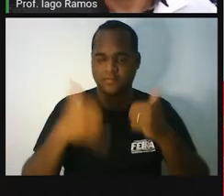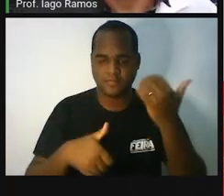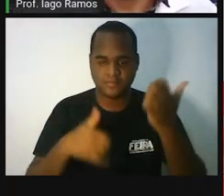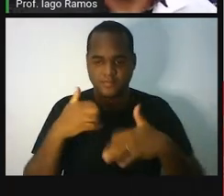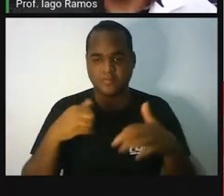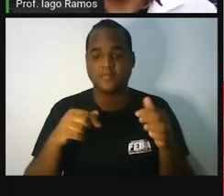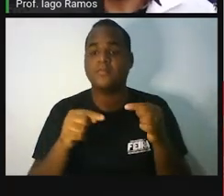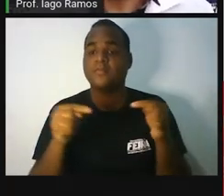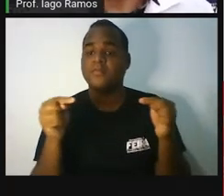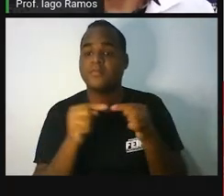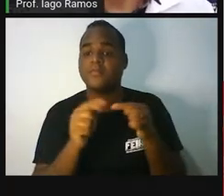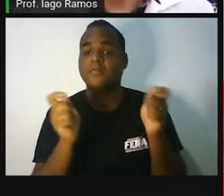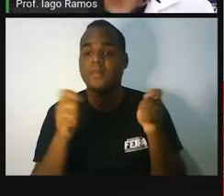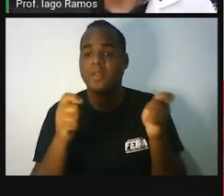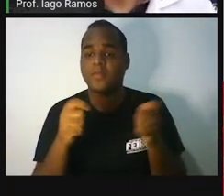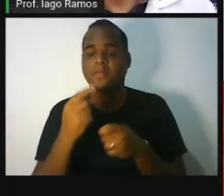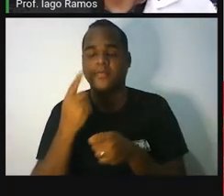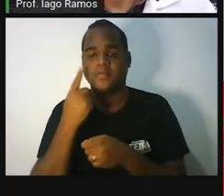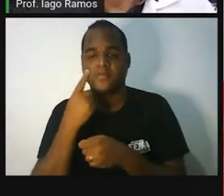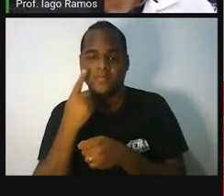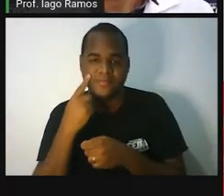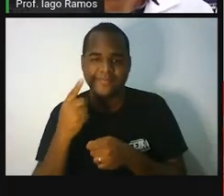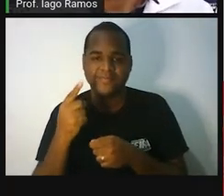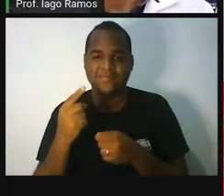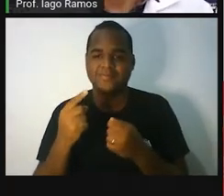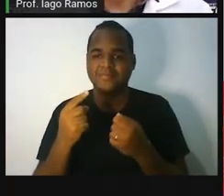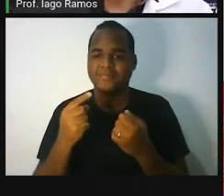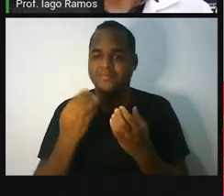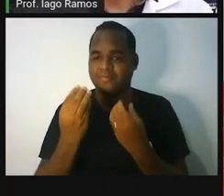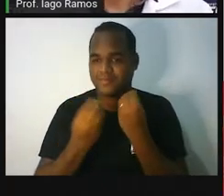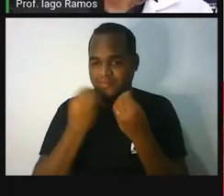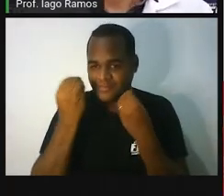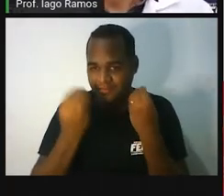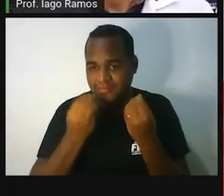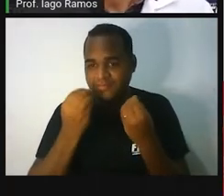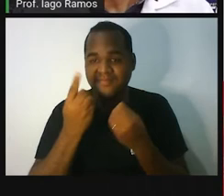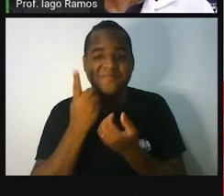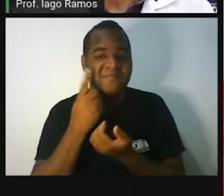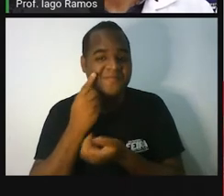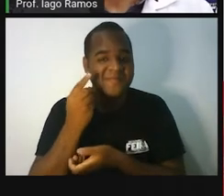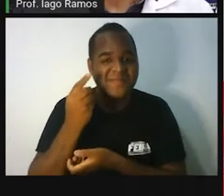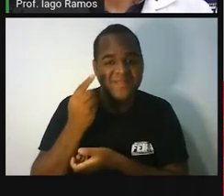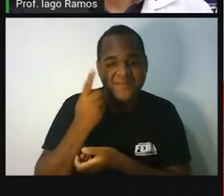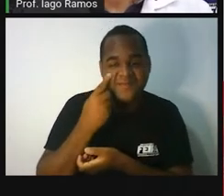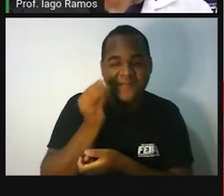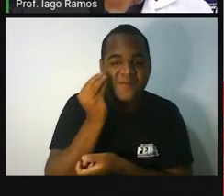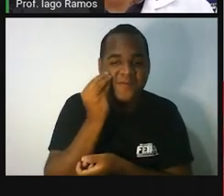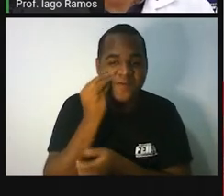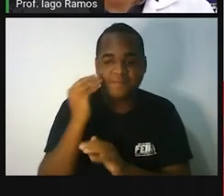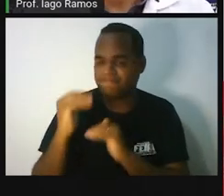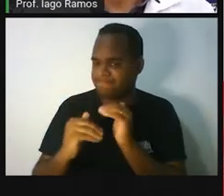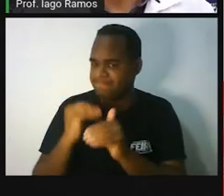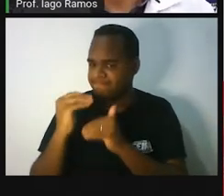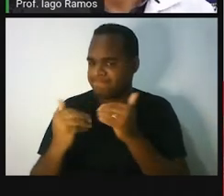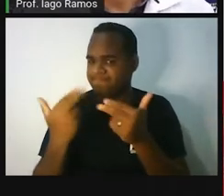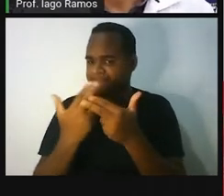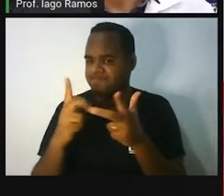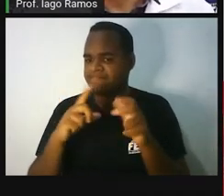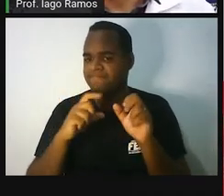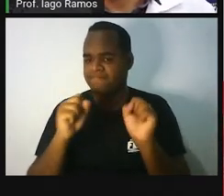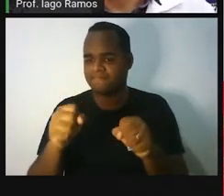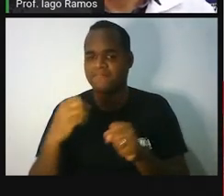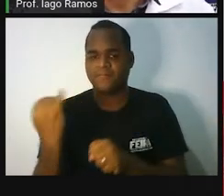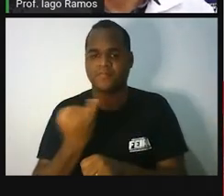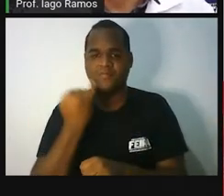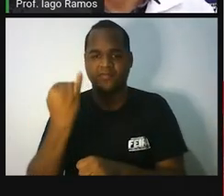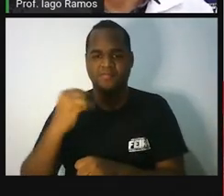pouco mais de história sobre as balanças. assim como ver como foi a erosão desse importante